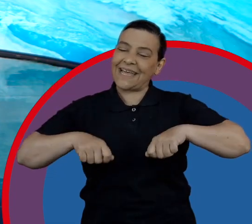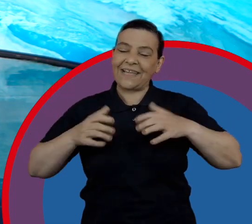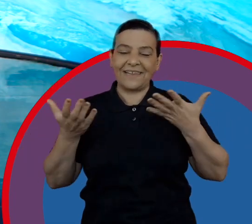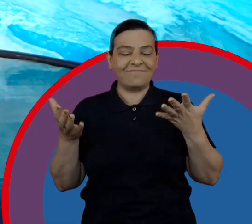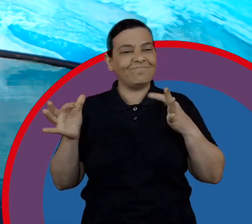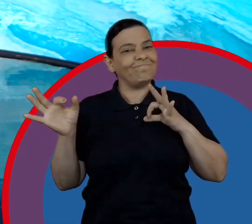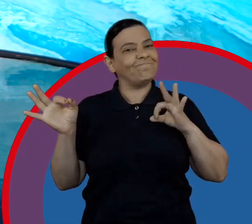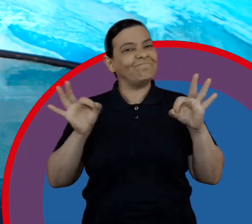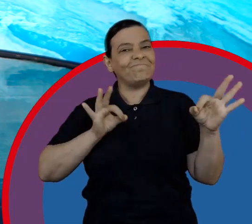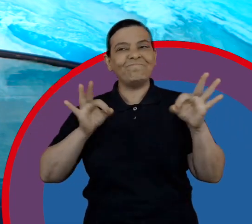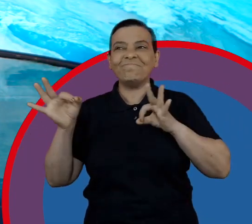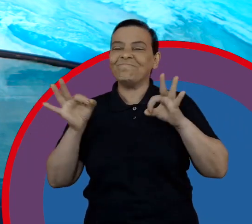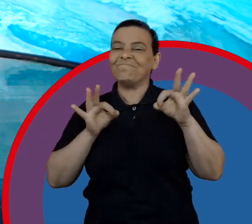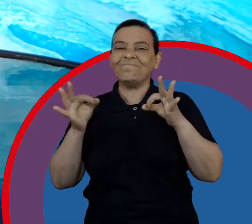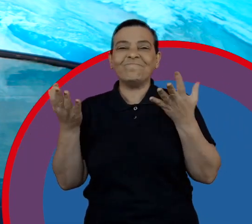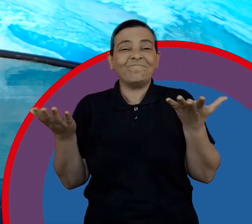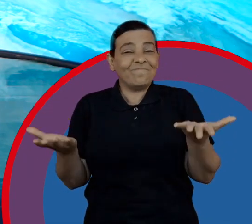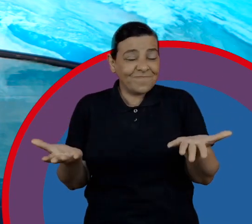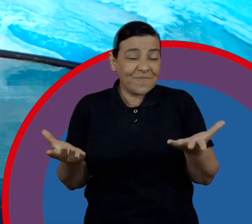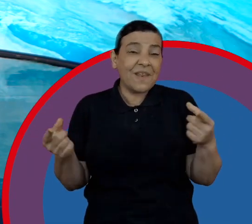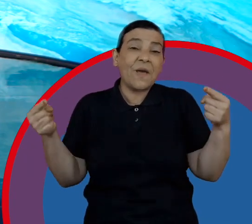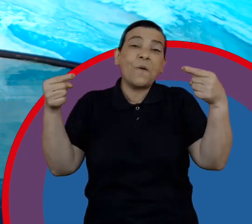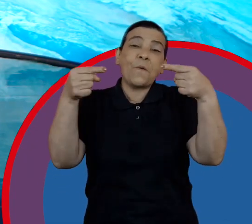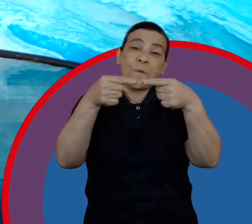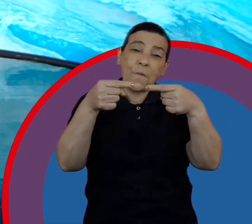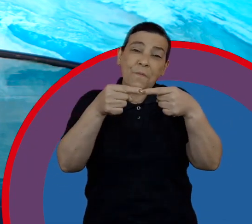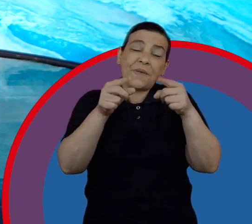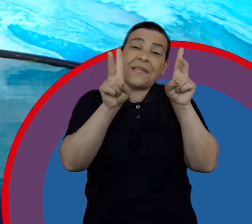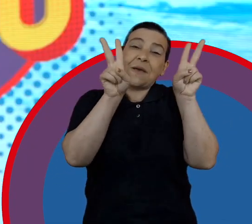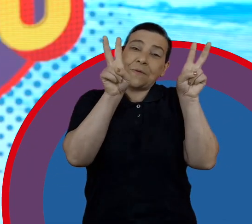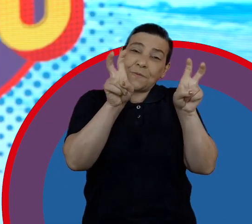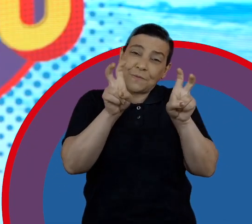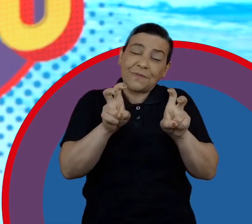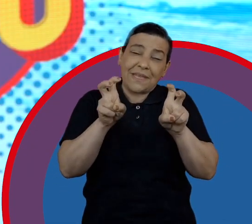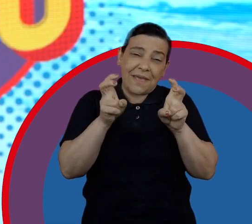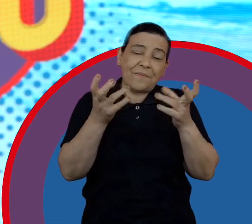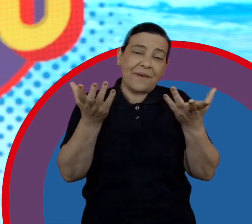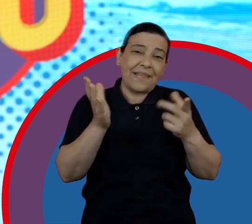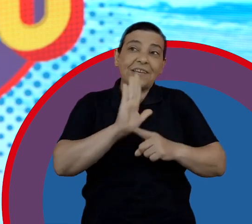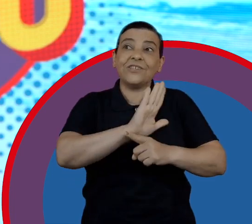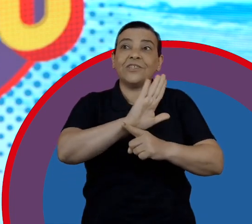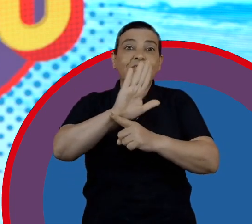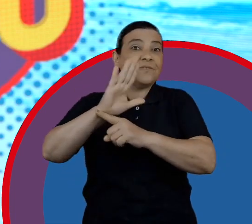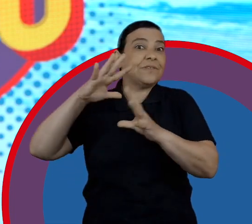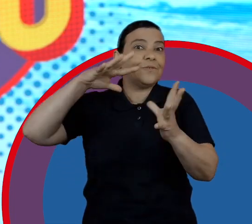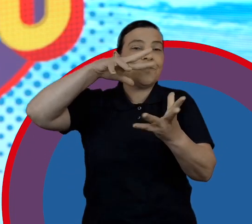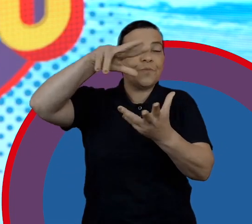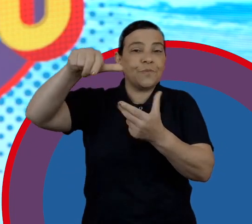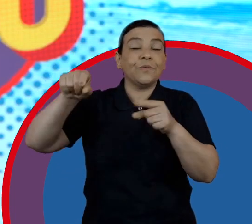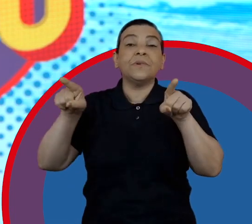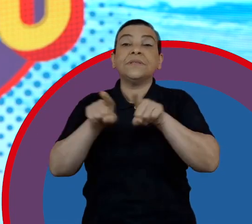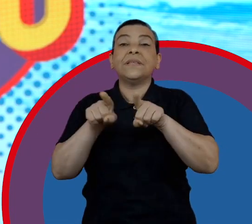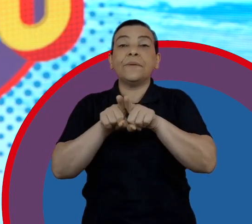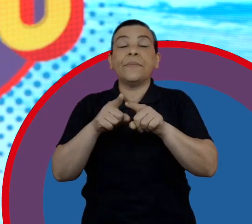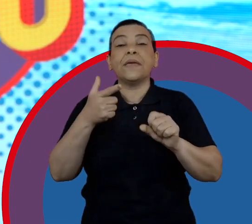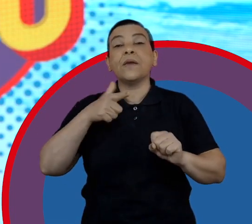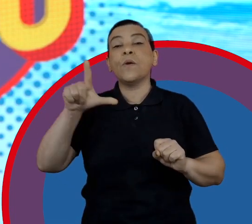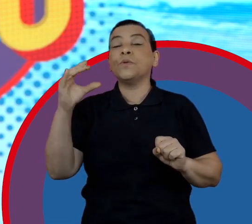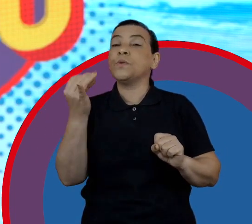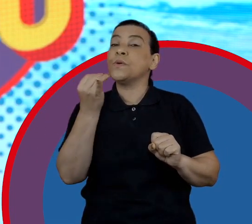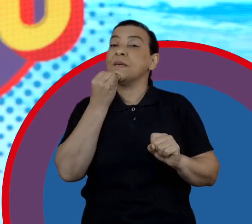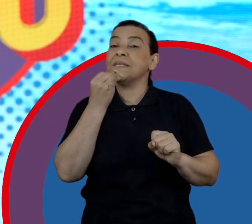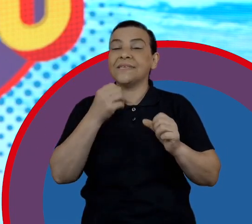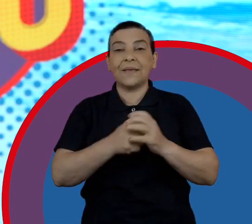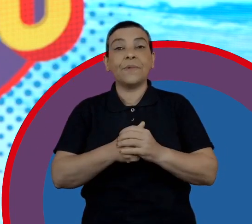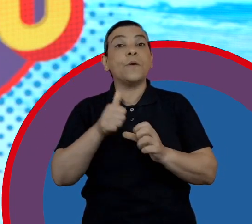essas iniciativas ligadas ao que a gente está fazendo no mundo. Bom, falando nisso, eu queria também trazer o exemplo de uma